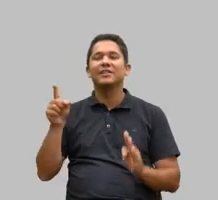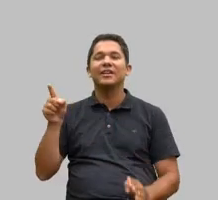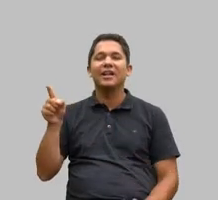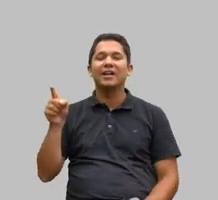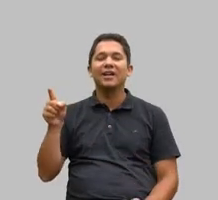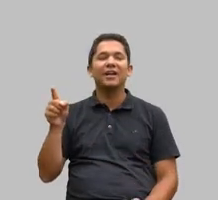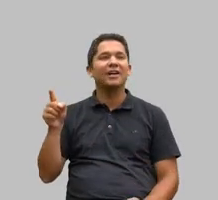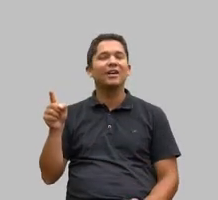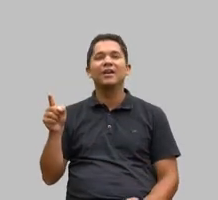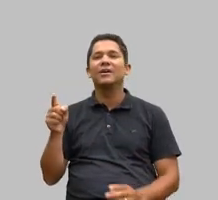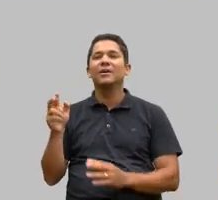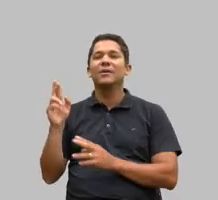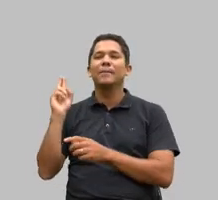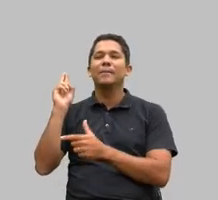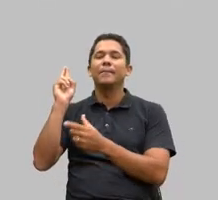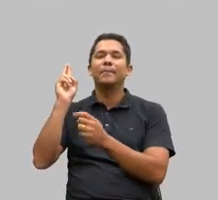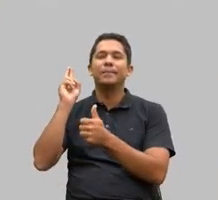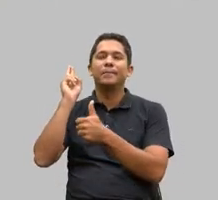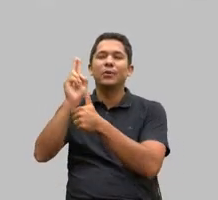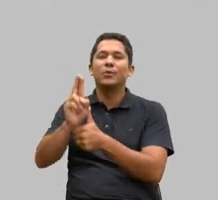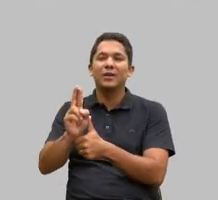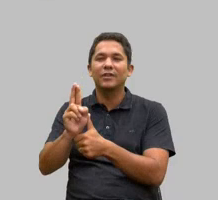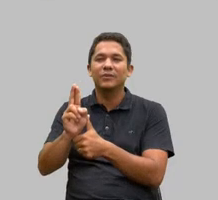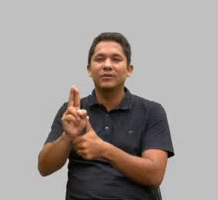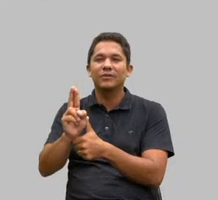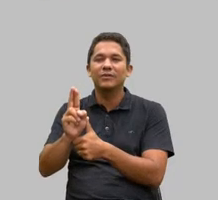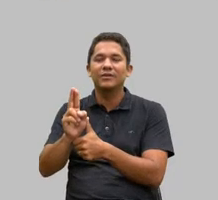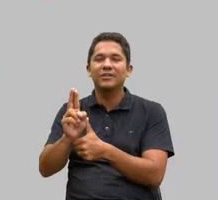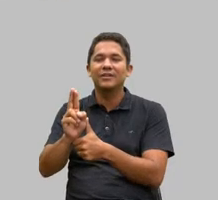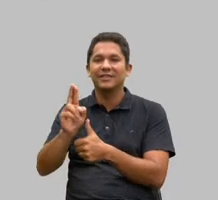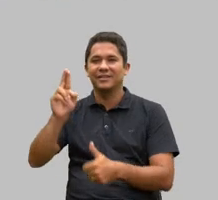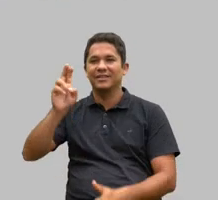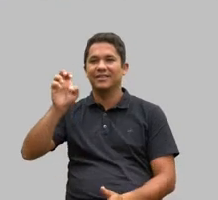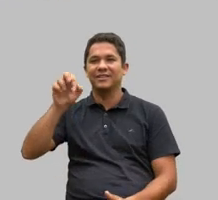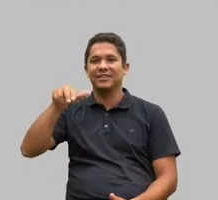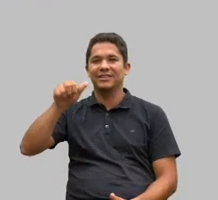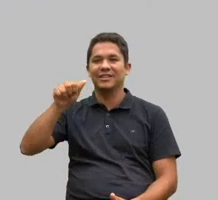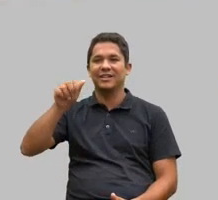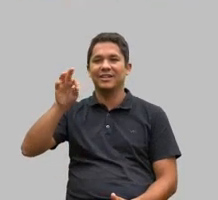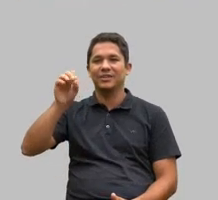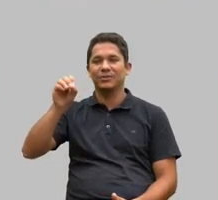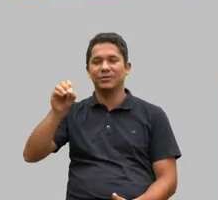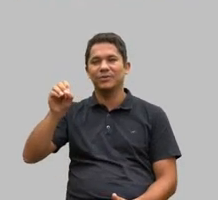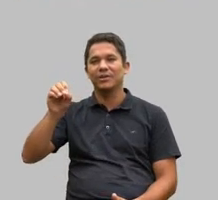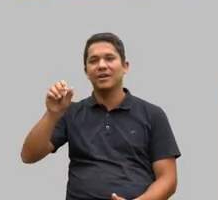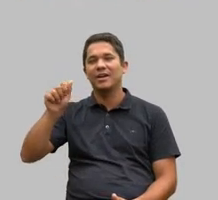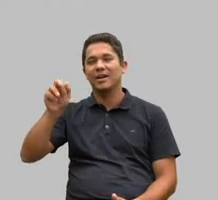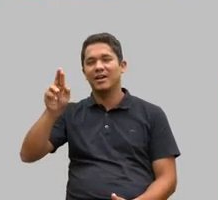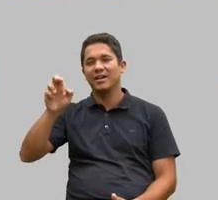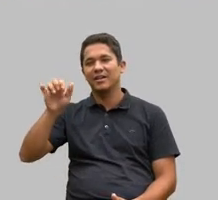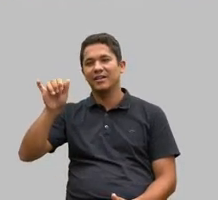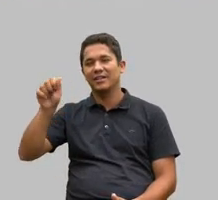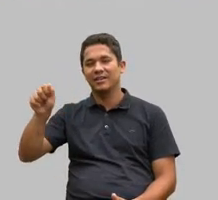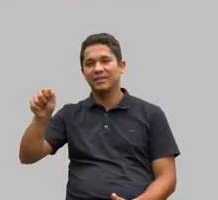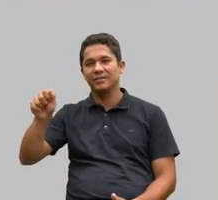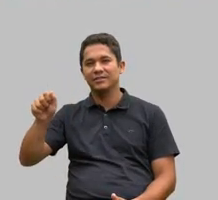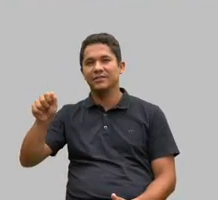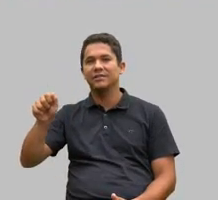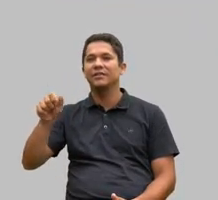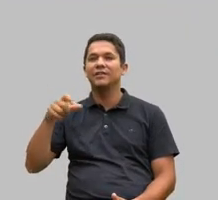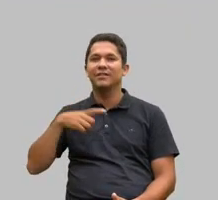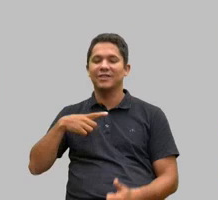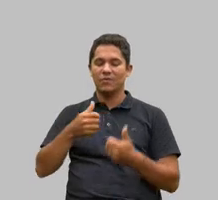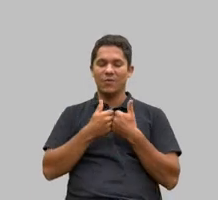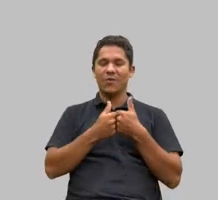Renato Areas é uma pessoa também semana passada na semana de conscientização do autismo o ônibus da defensoria pública estava na praça 7